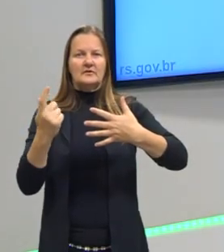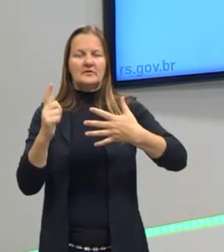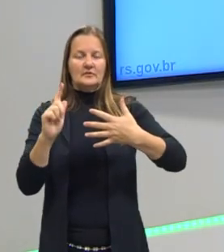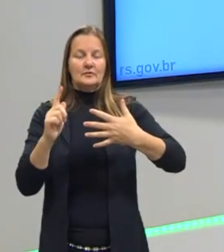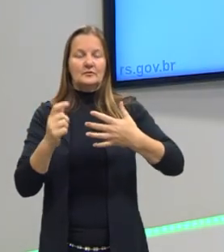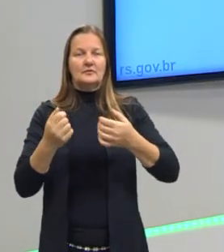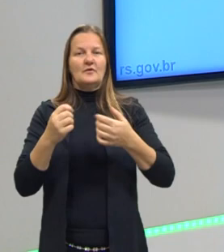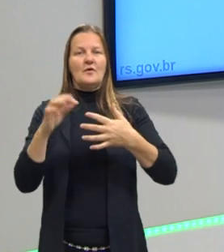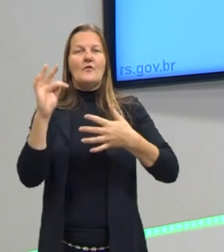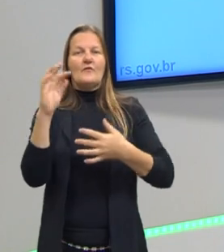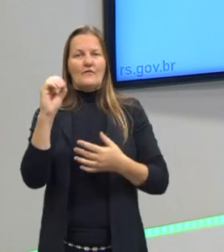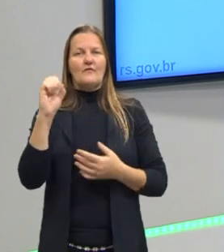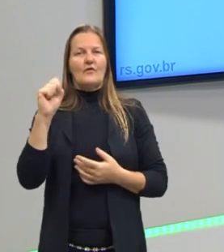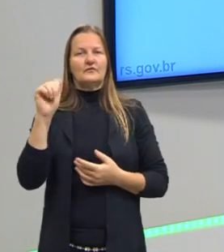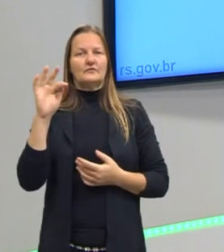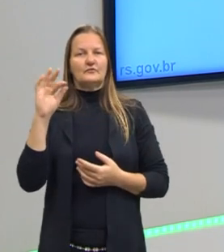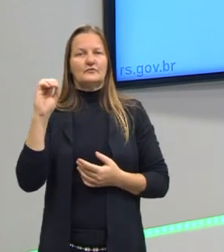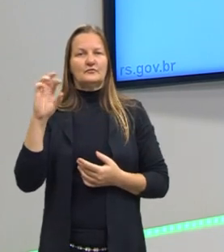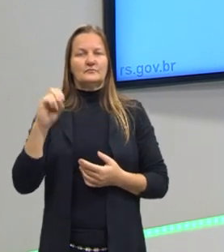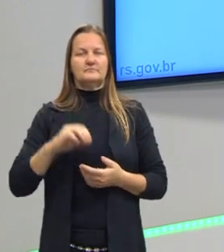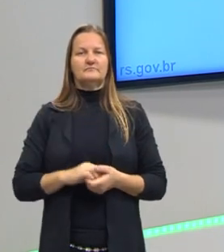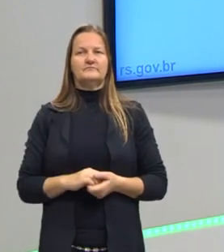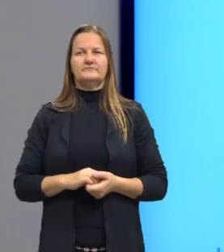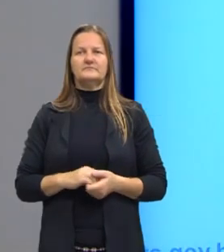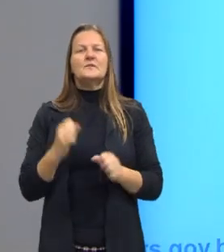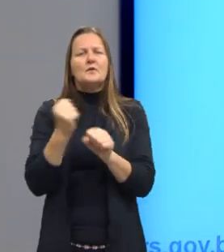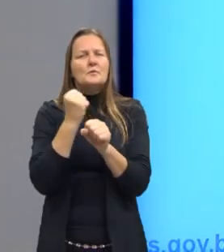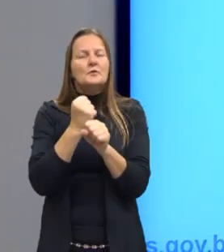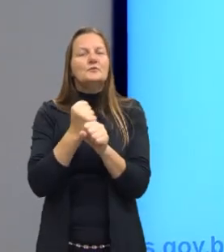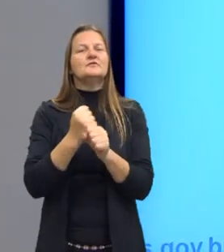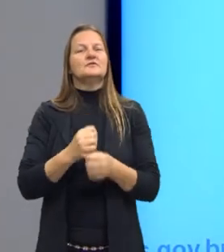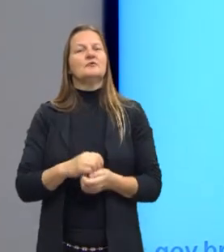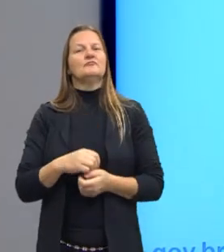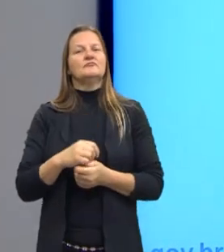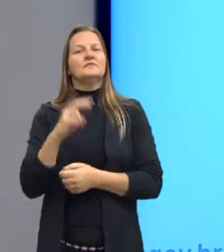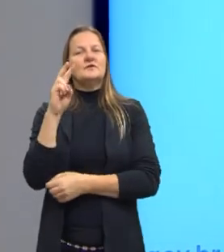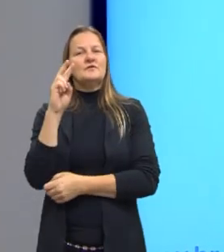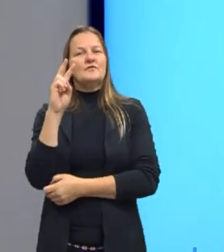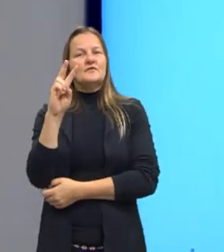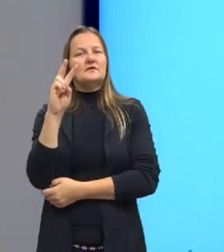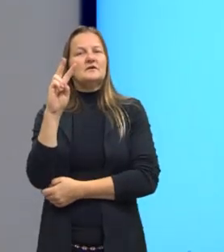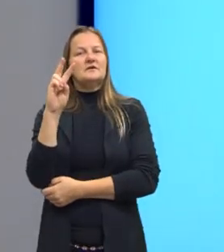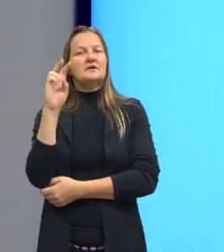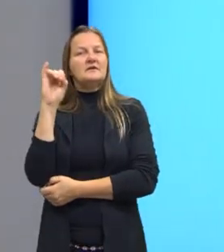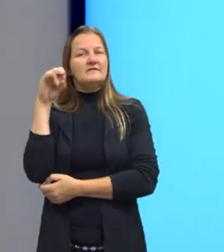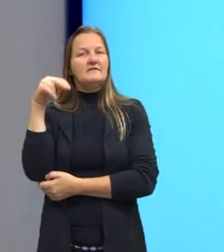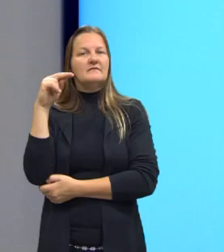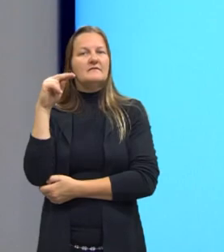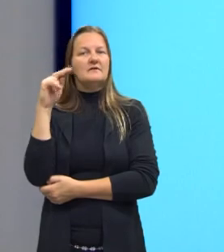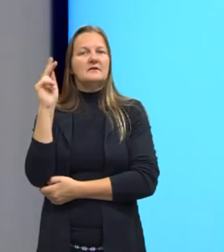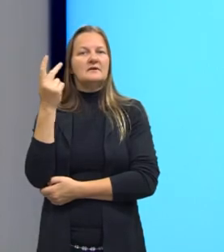fósforo na produção de 27 mil litros de etanol.